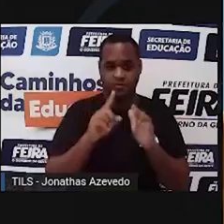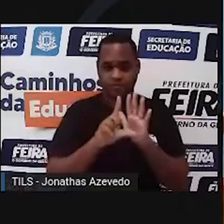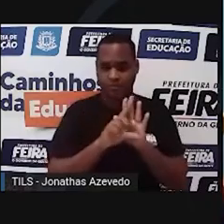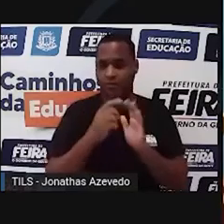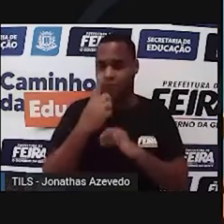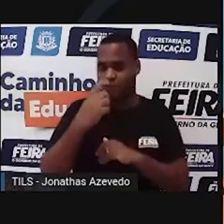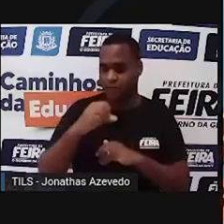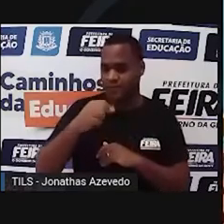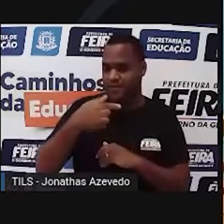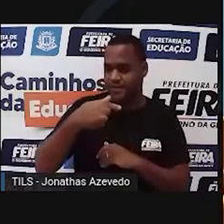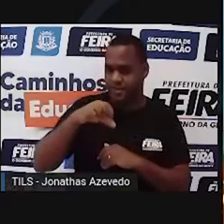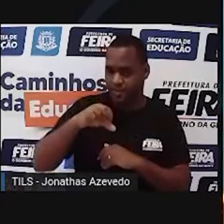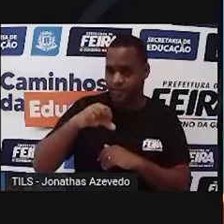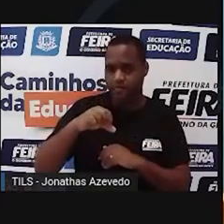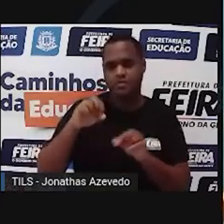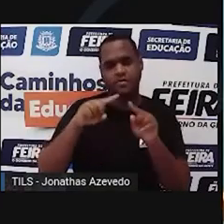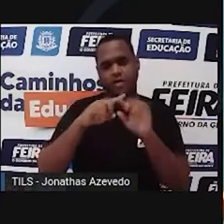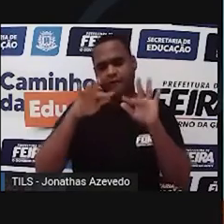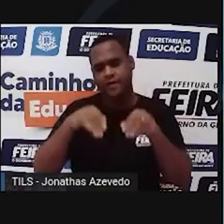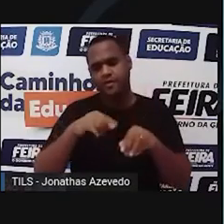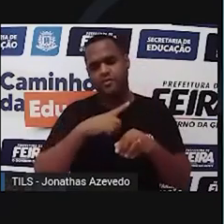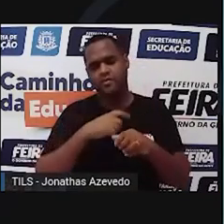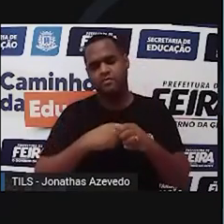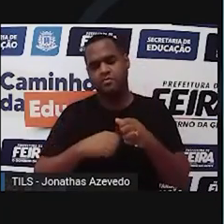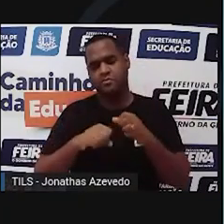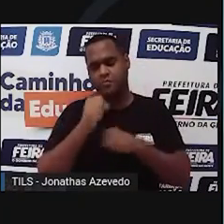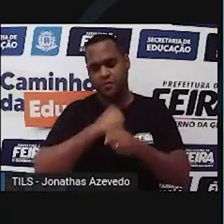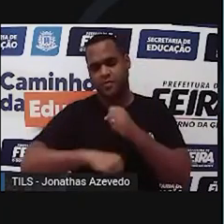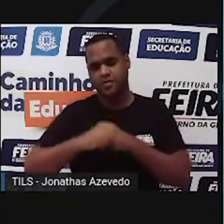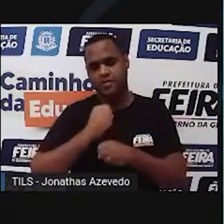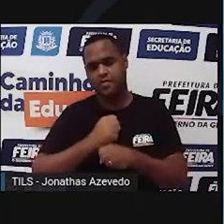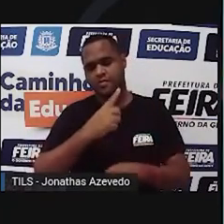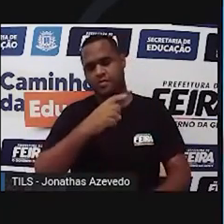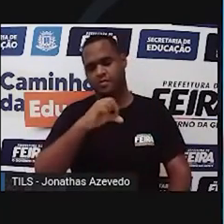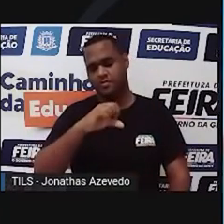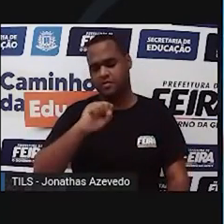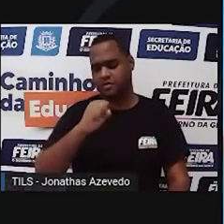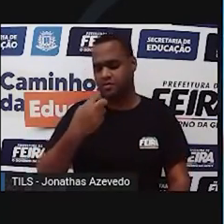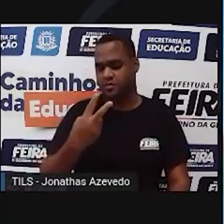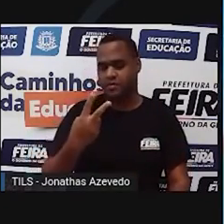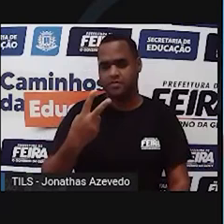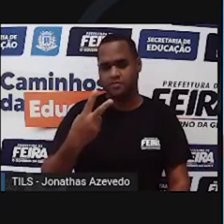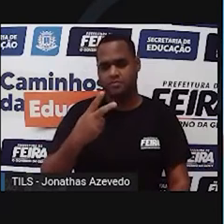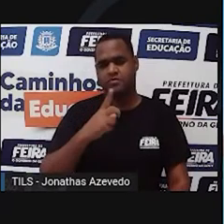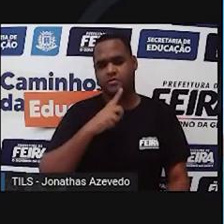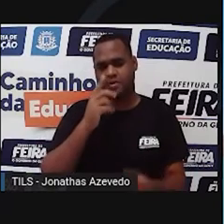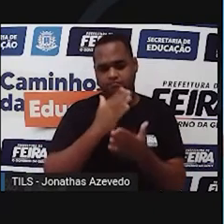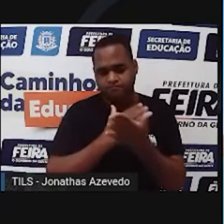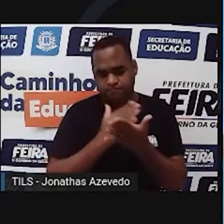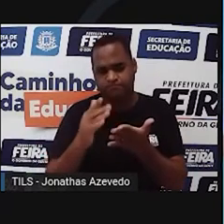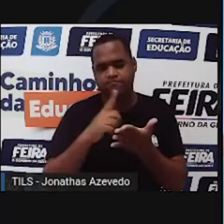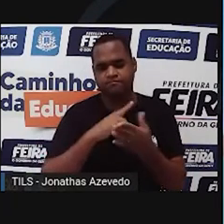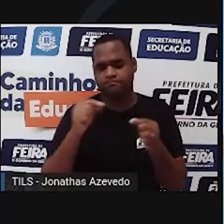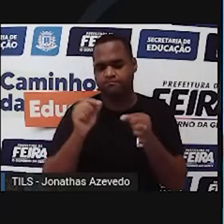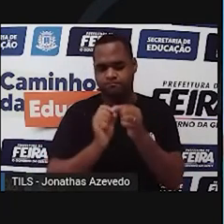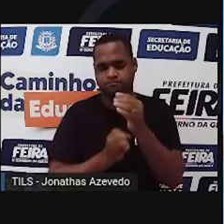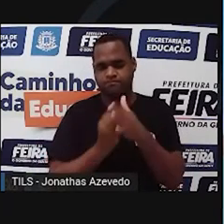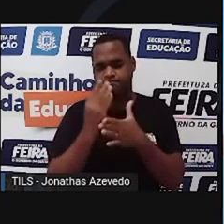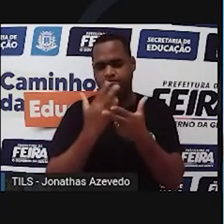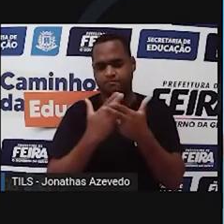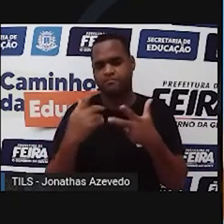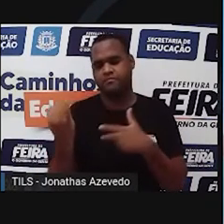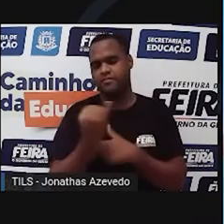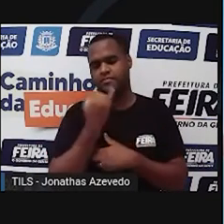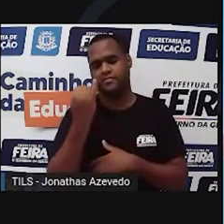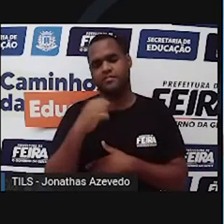e os últimos foram instalados no ano de 1982. Essa usina é, sim, extremamente importante.